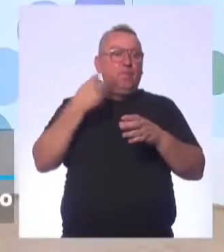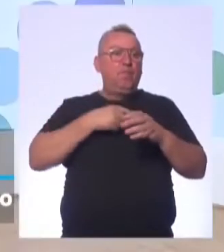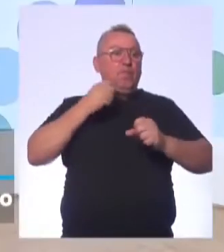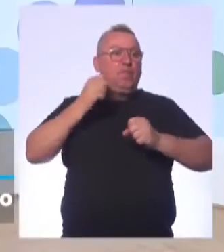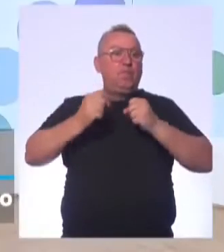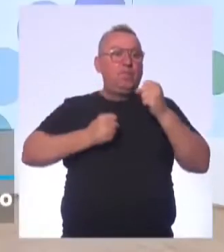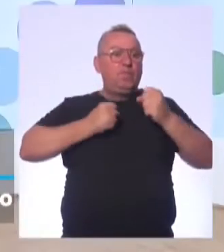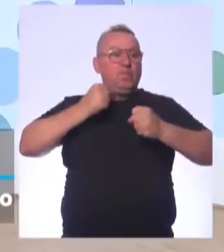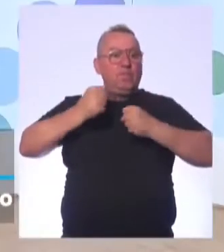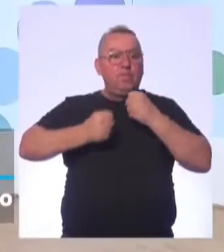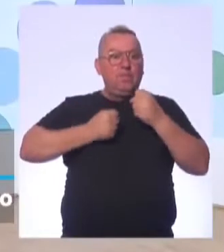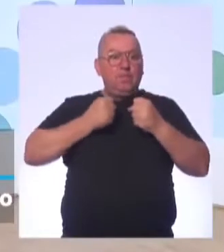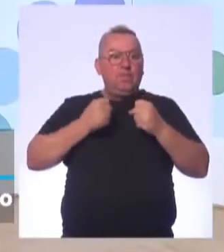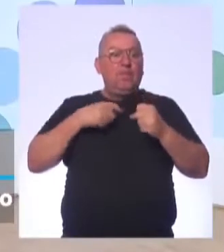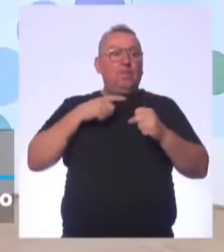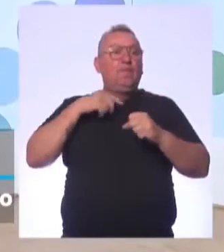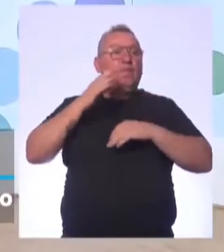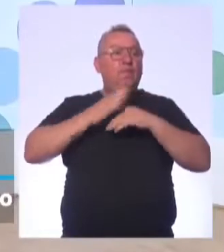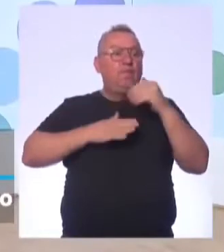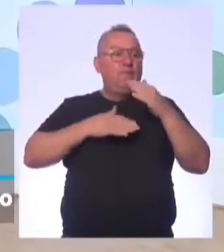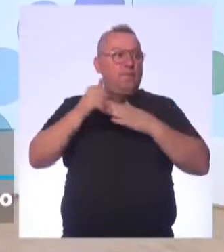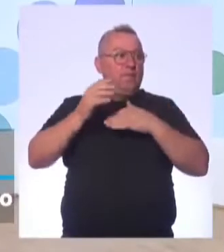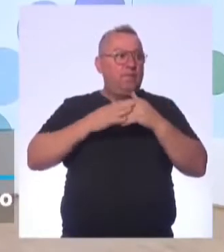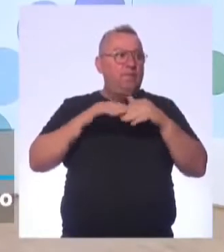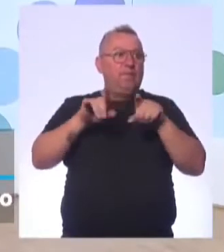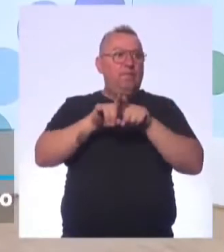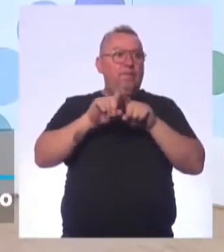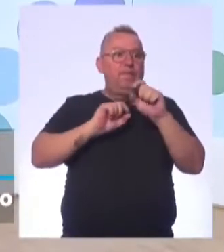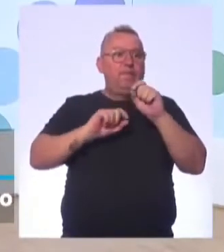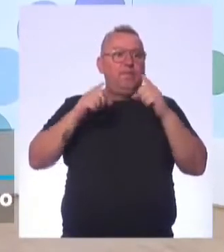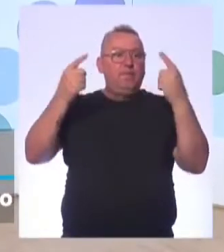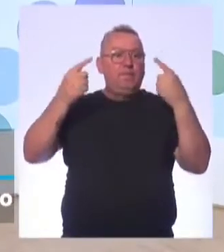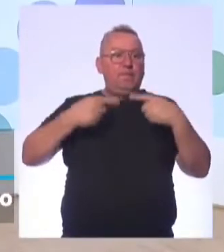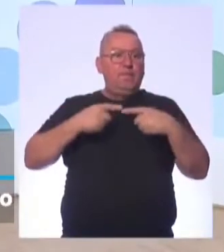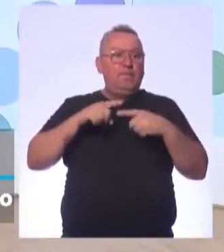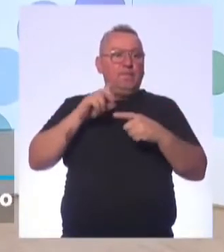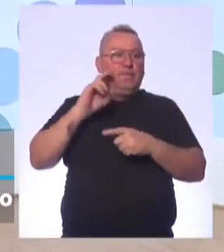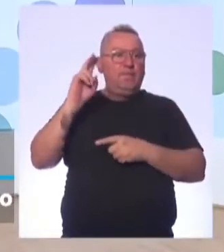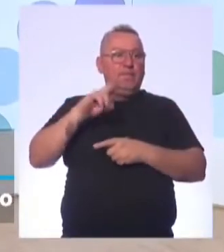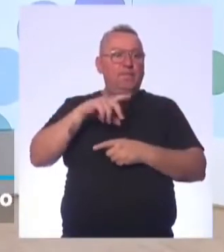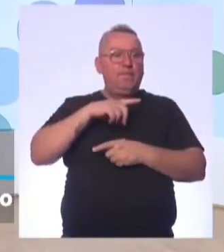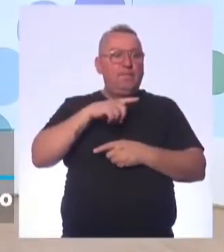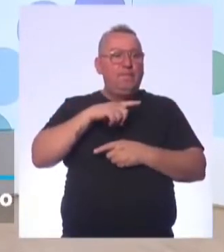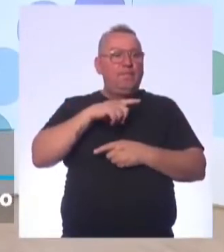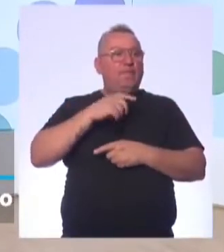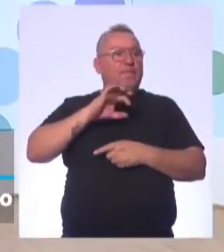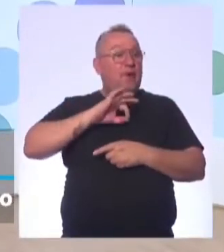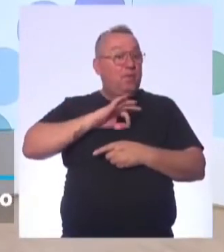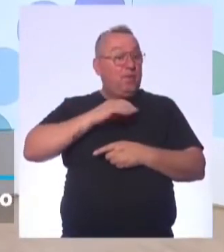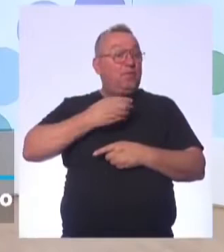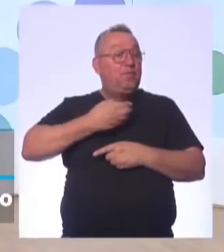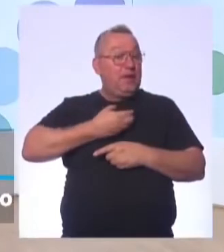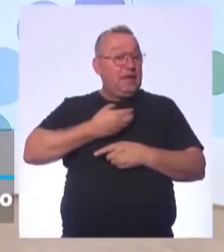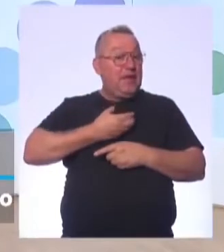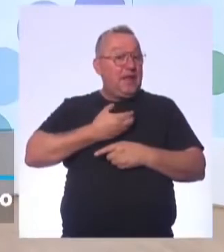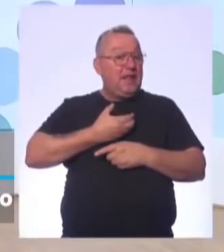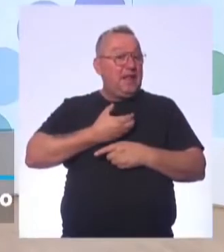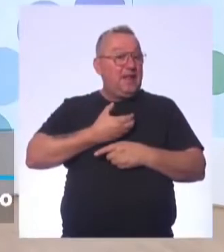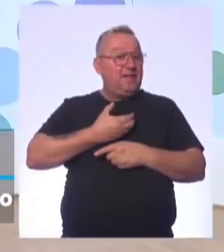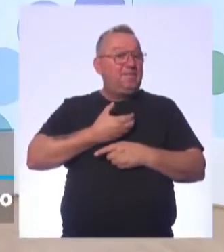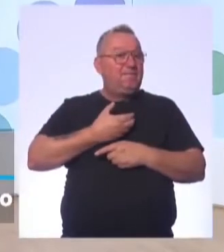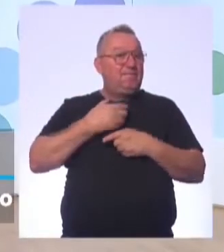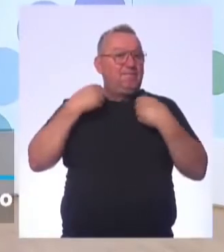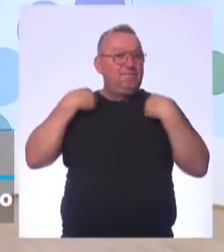mesmo. Eu praticava, né? Essa competição. E olha, eu tenho algumas medalhas referentes a esse